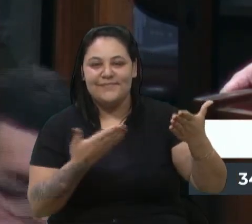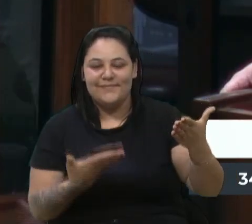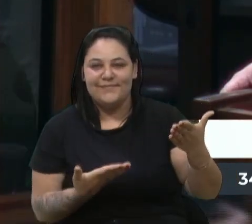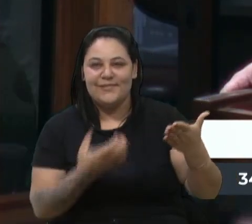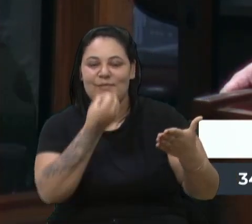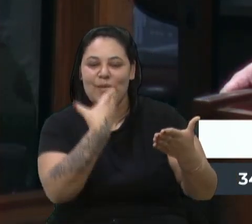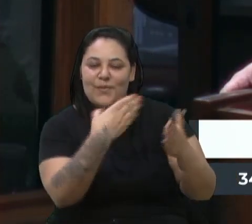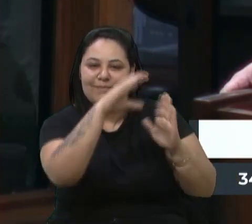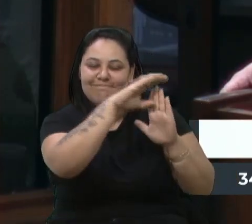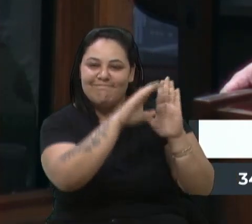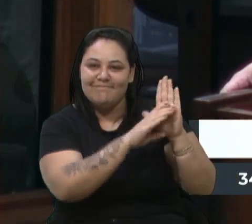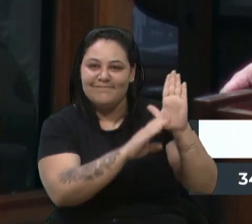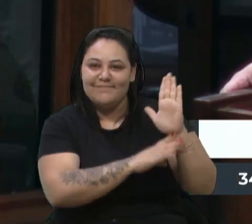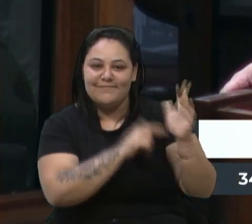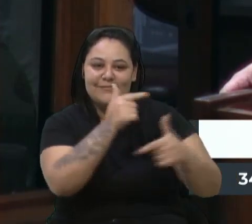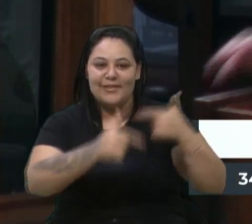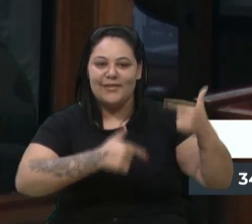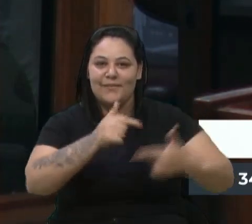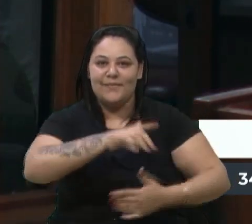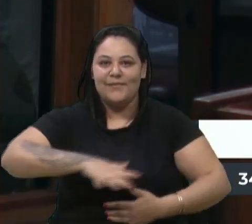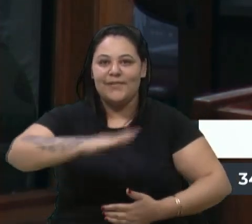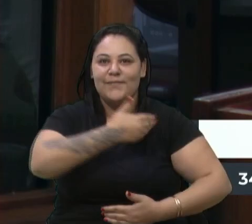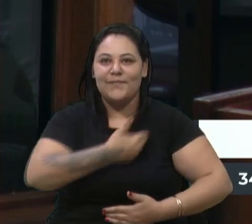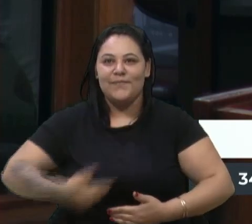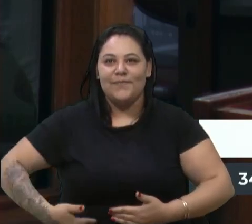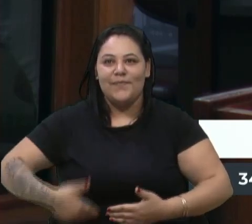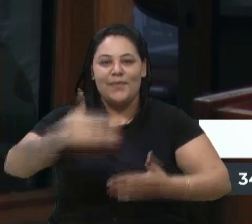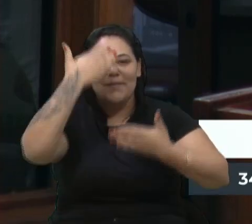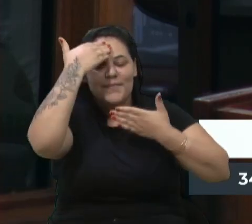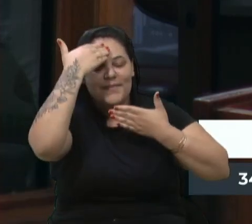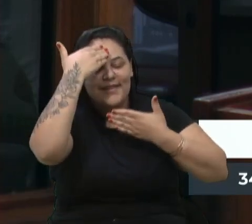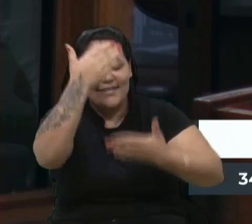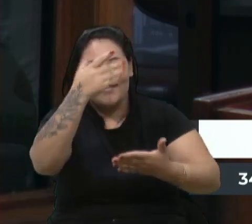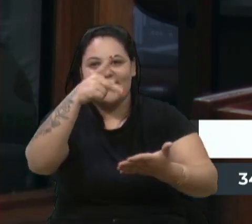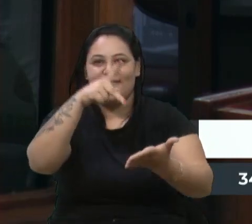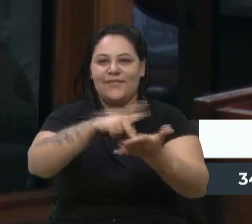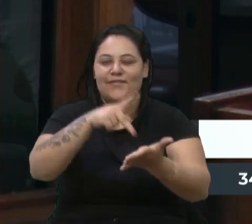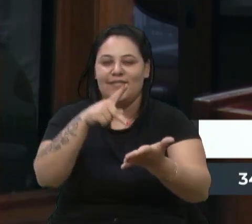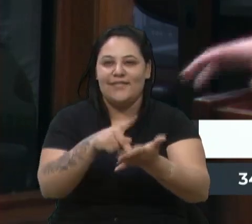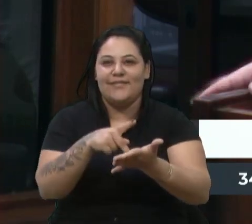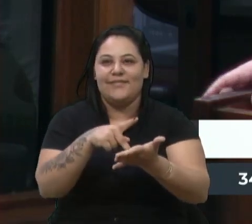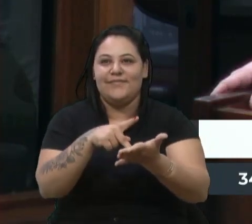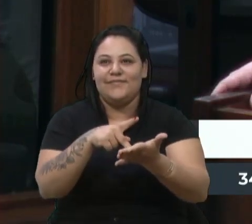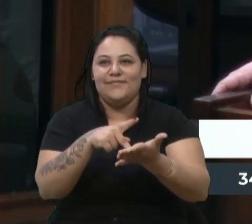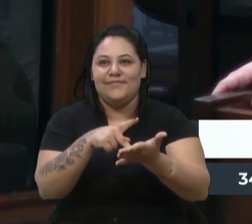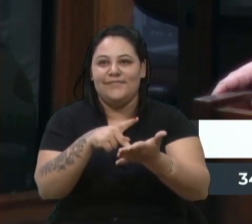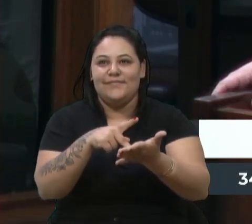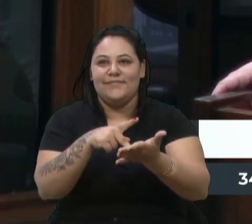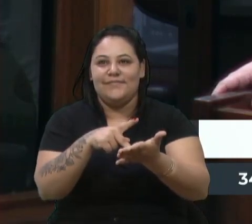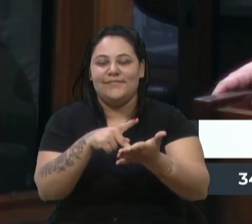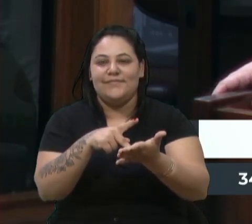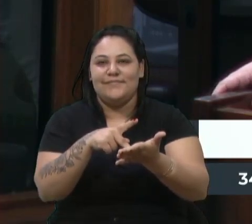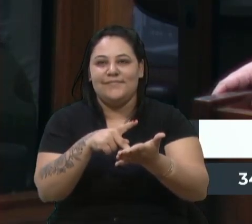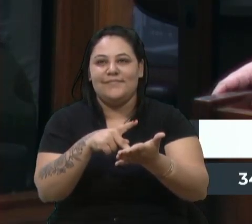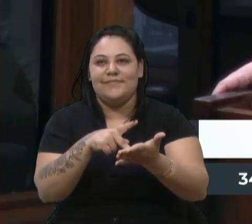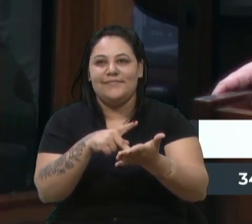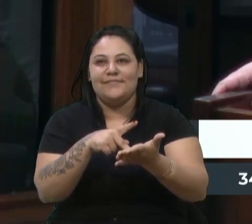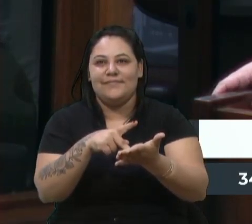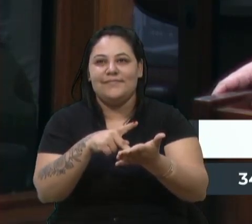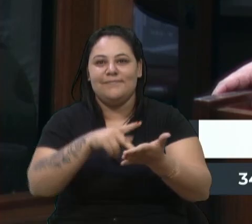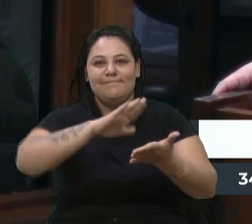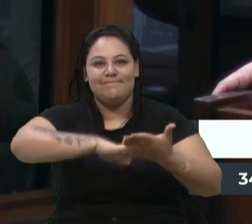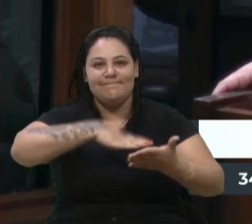boa carreira no serviço público. Obrigado mesmo por transmitir a mensagem, sendo